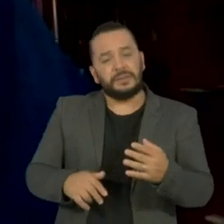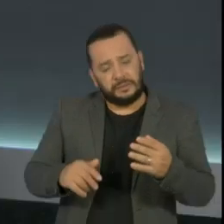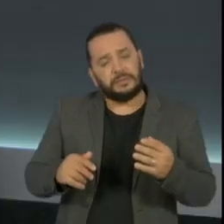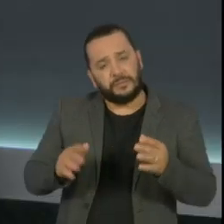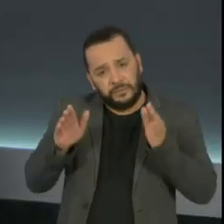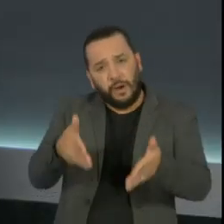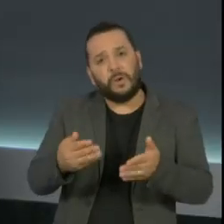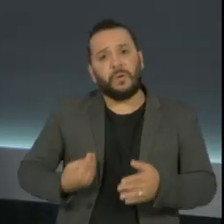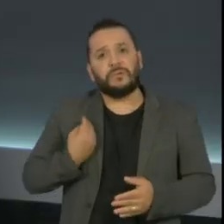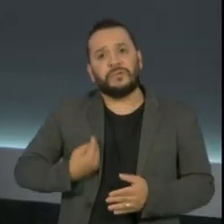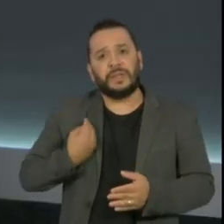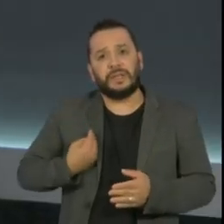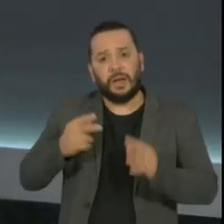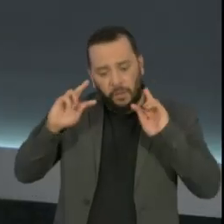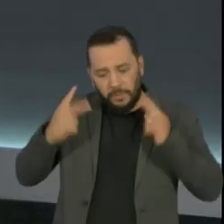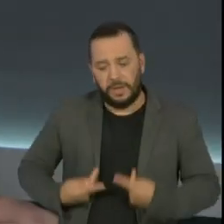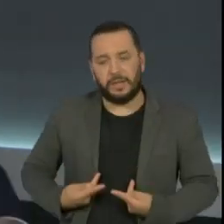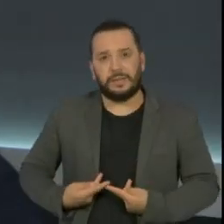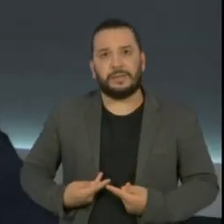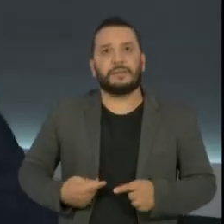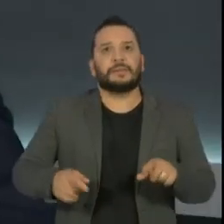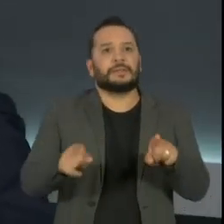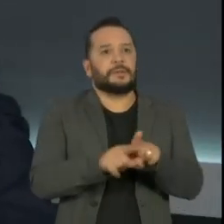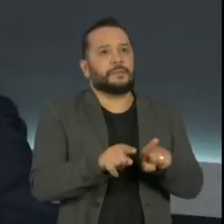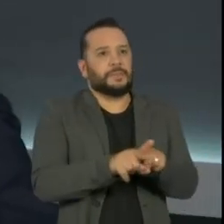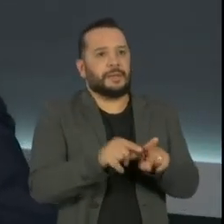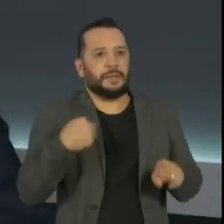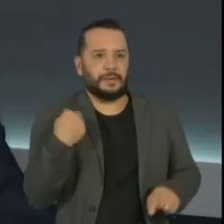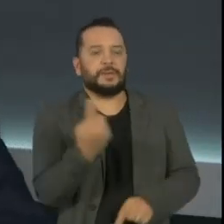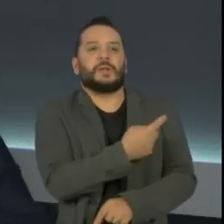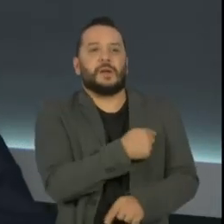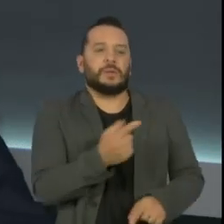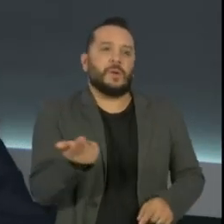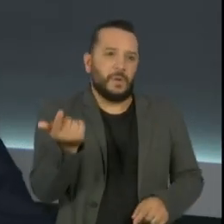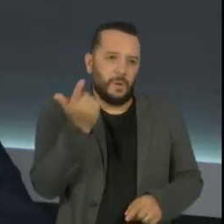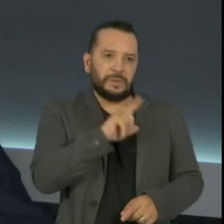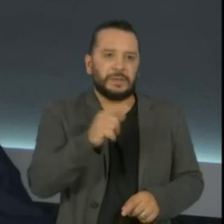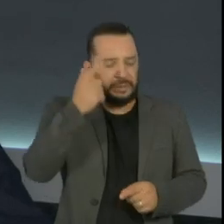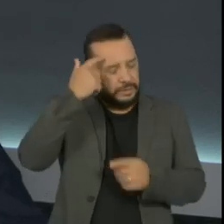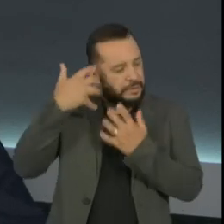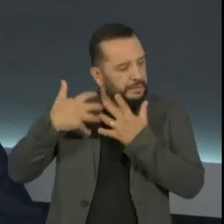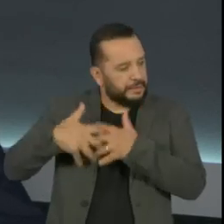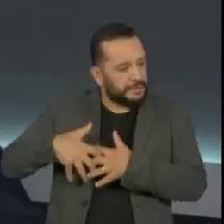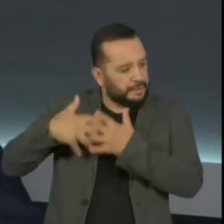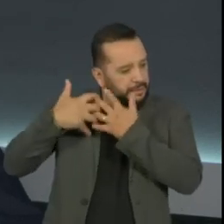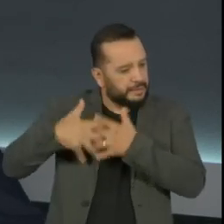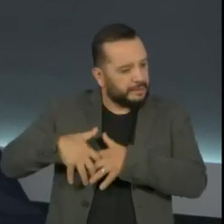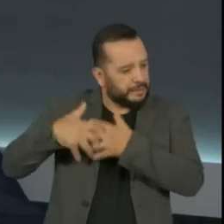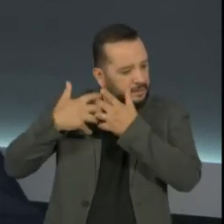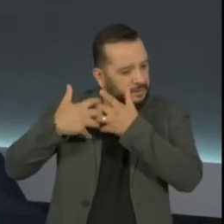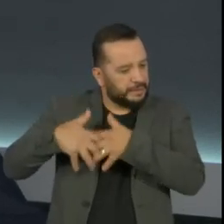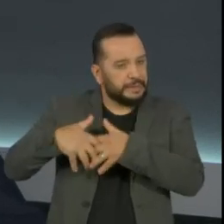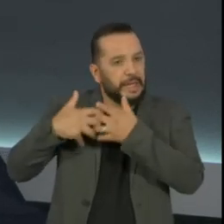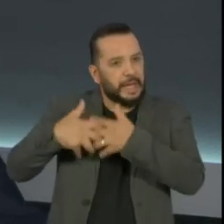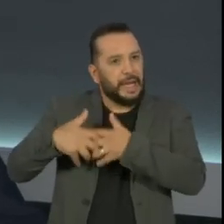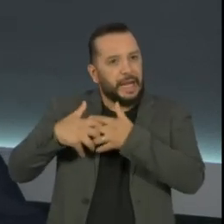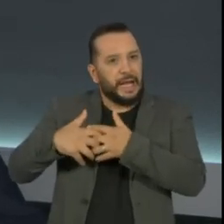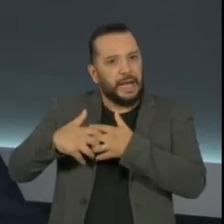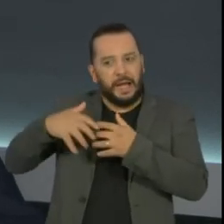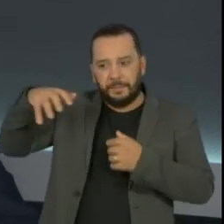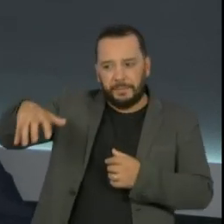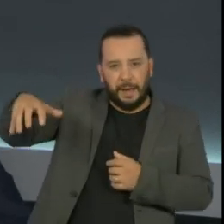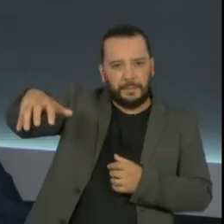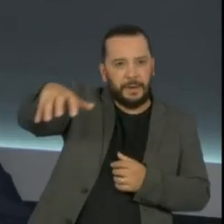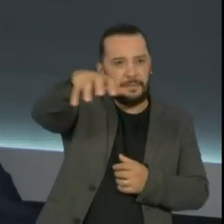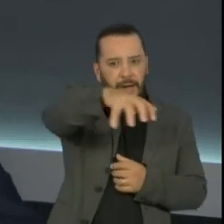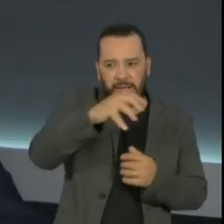humana. E talvez, quem sabe, a gente consiga nesse processo repensar o sistema que nos deixa assim, né? Provavelmente